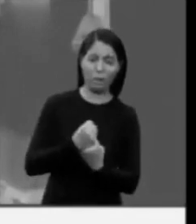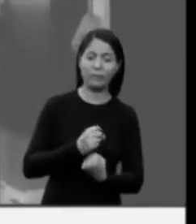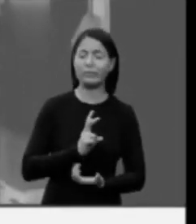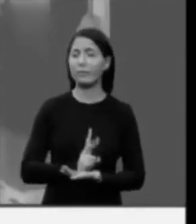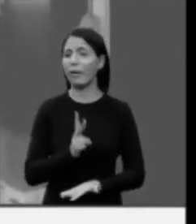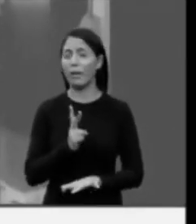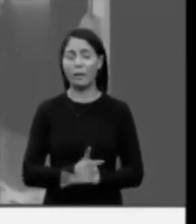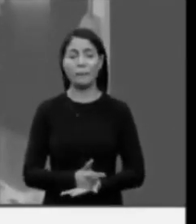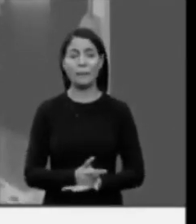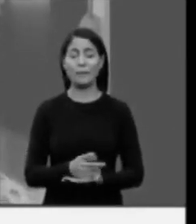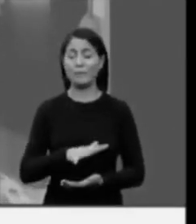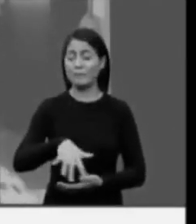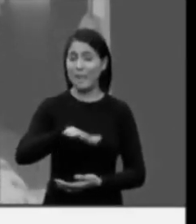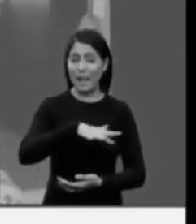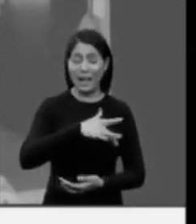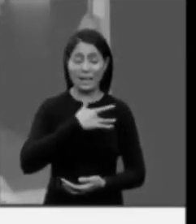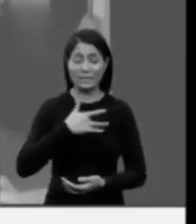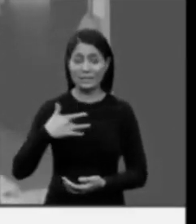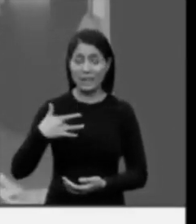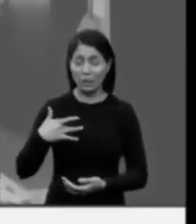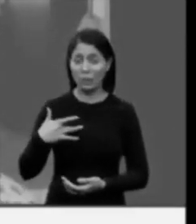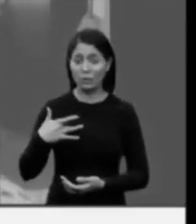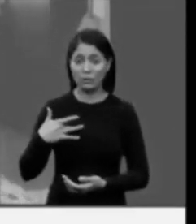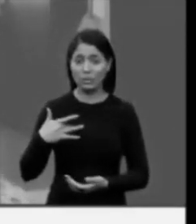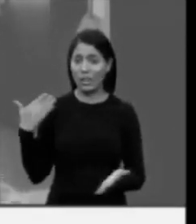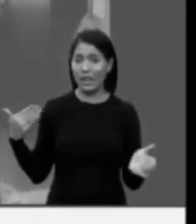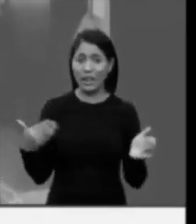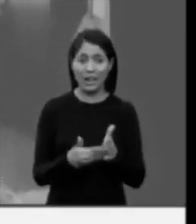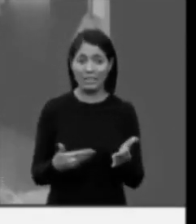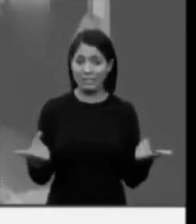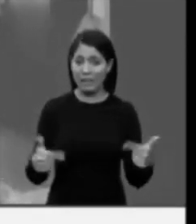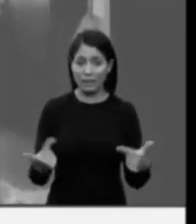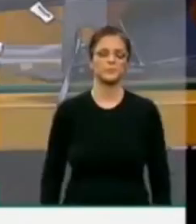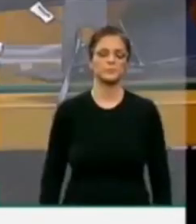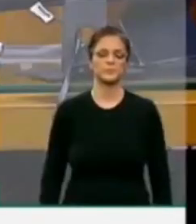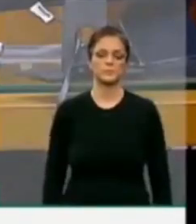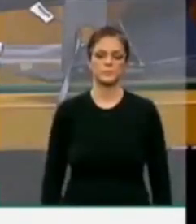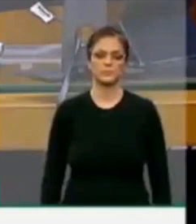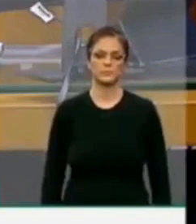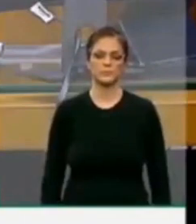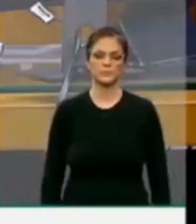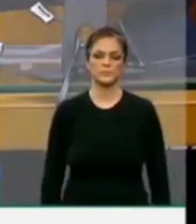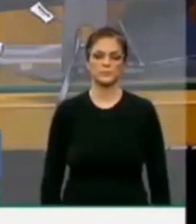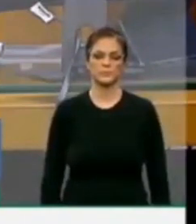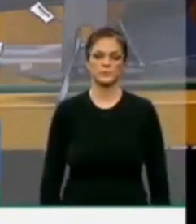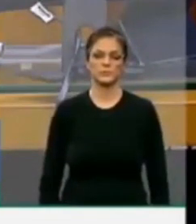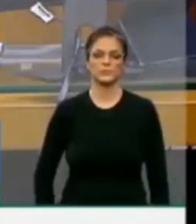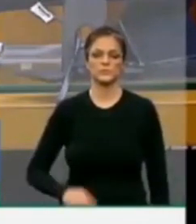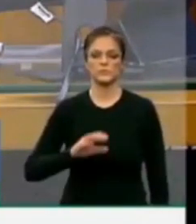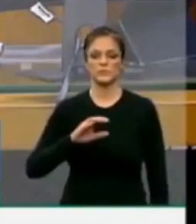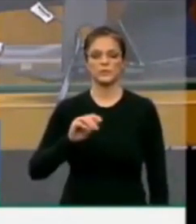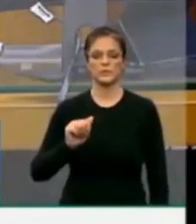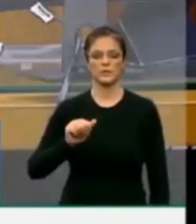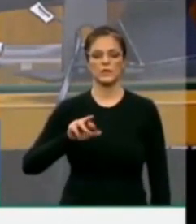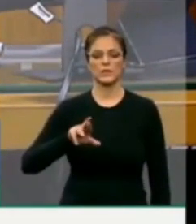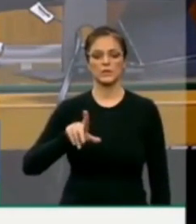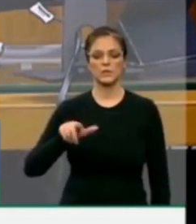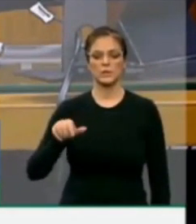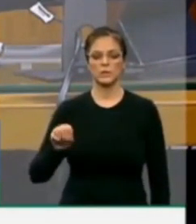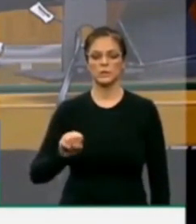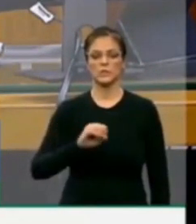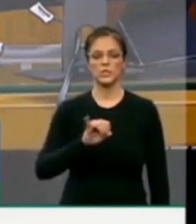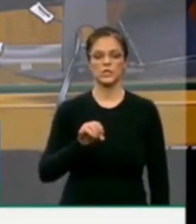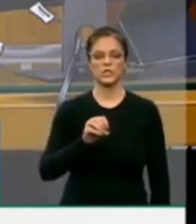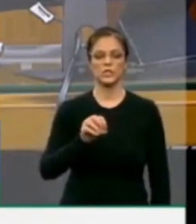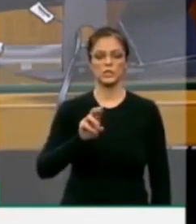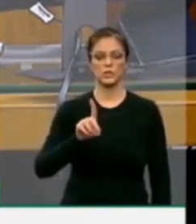sendo trocados da saúde, até não ter mais ministros da saúde até hoje. Concedo a palavra ao deputado Carlos Jordi. Obrigado, senhora